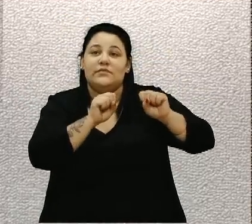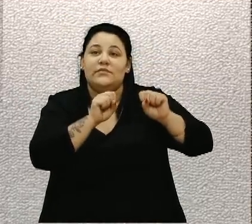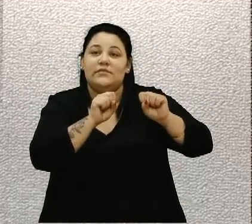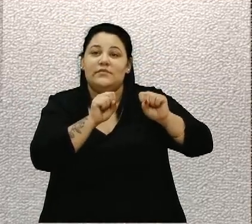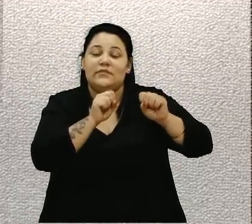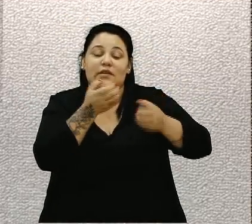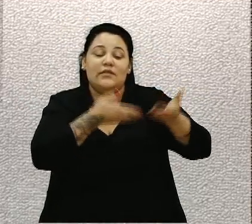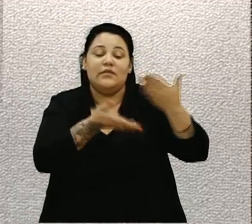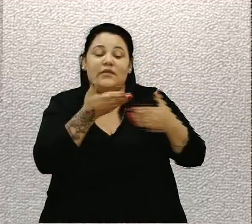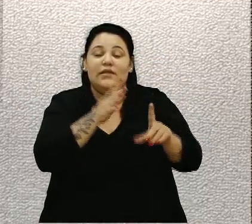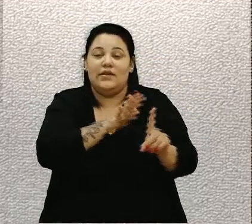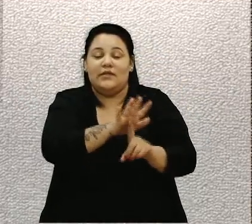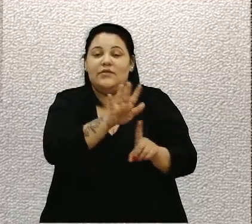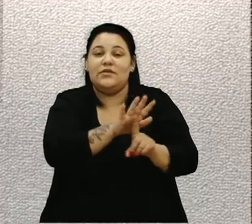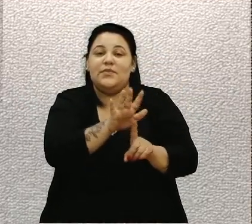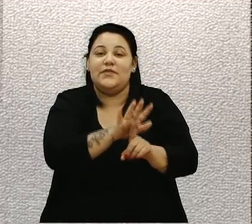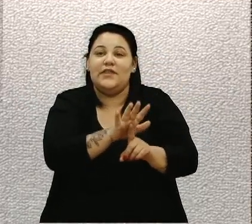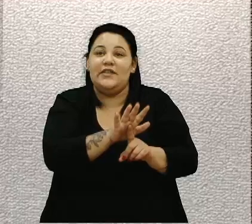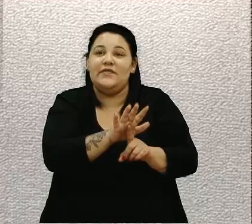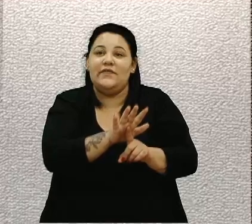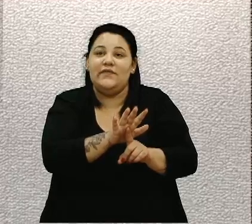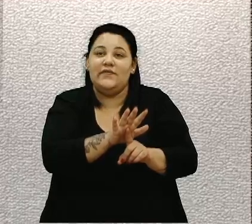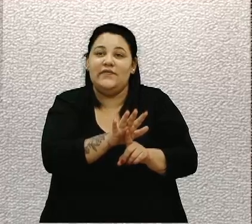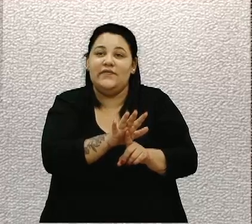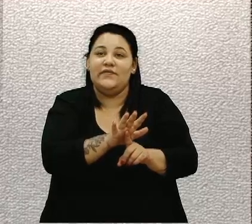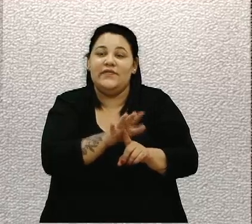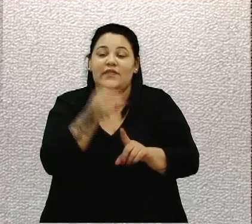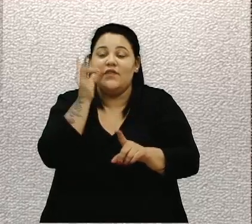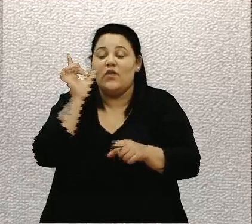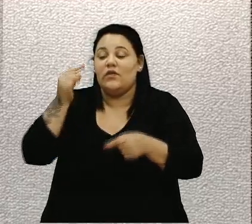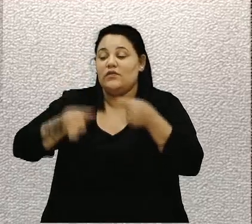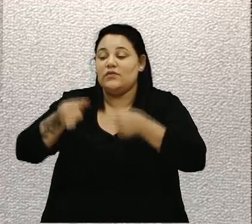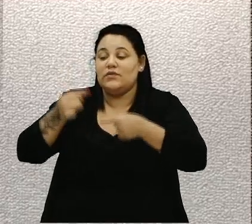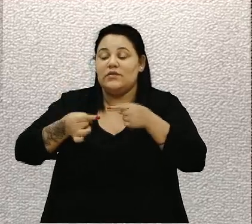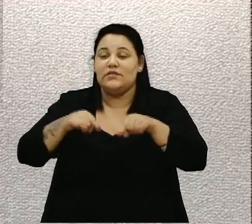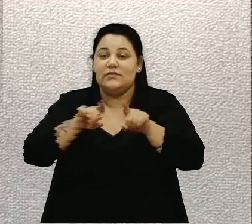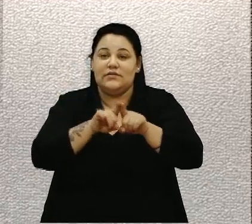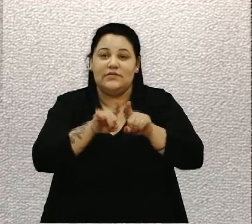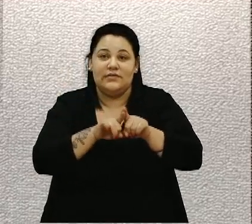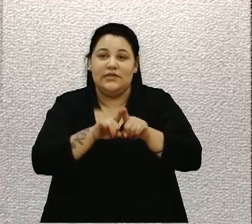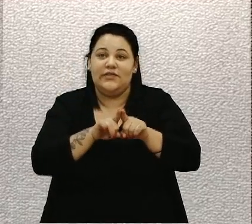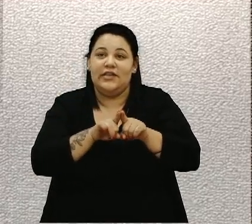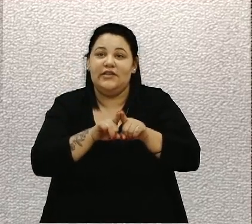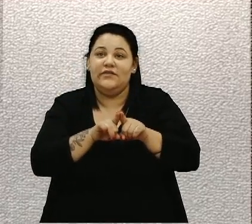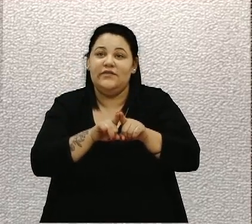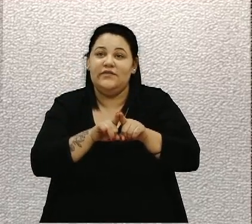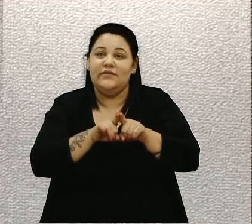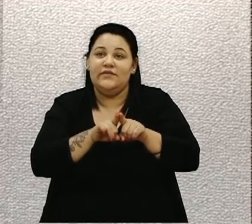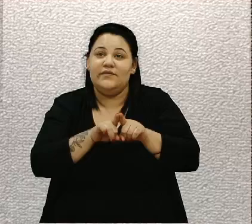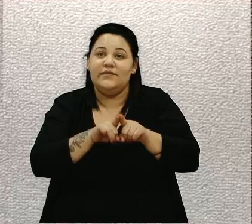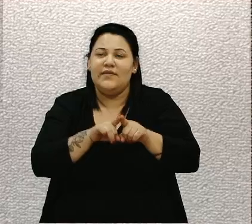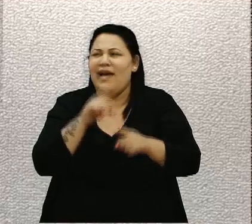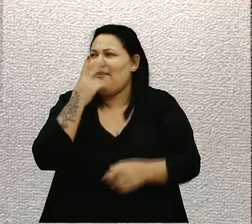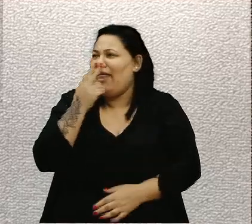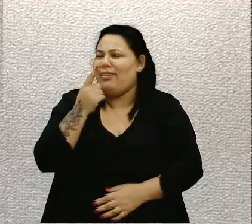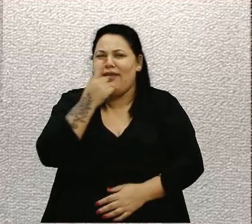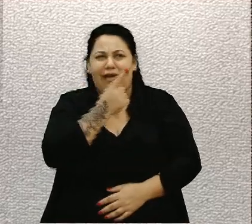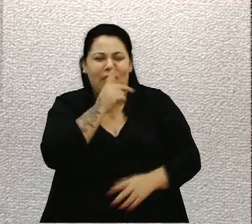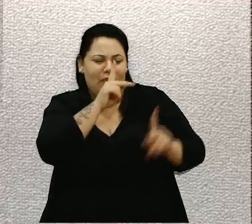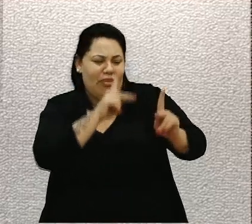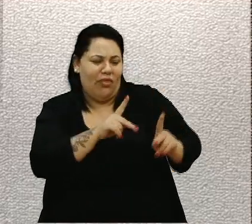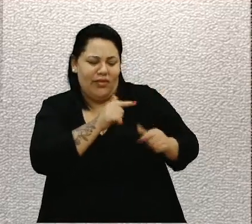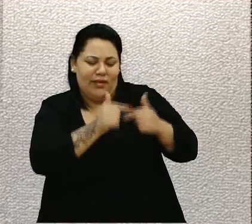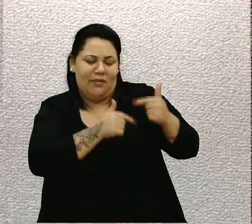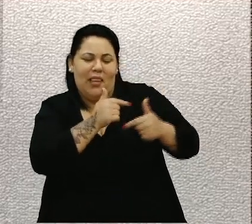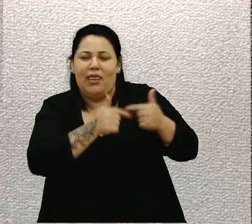atendendo demandas. E ontem, aqui, o debate foi muito forte, dizendo, olha, parece que o pessoal não está trabalhando, e eu queria